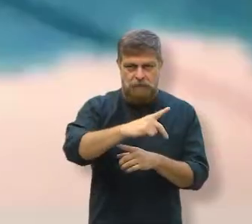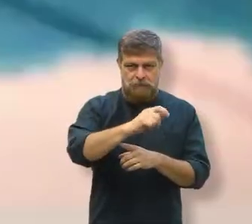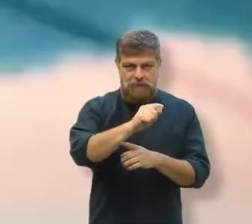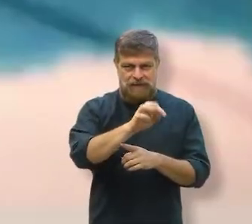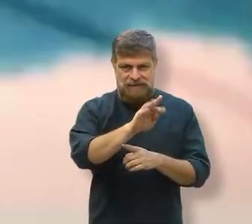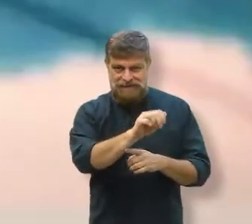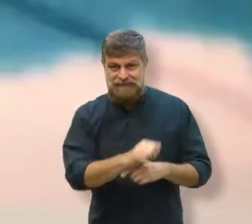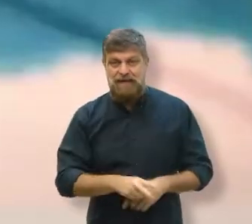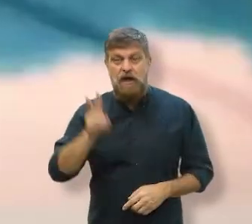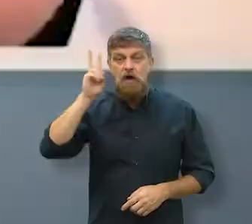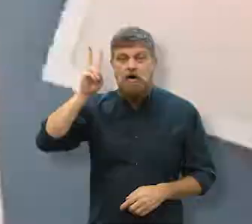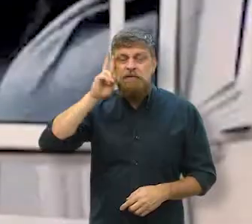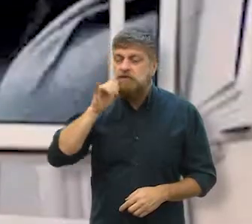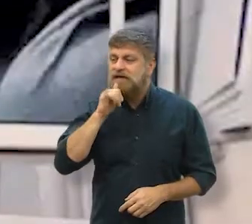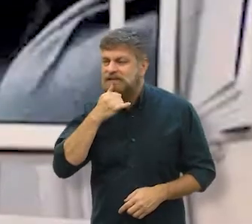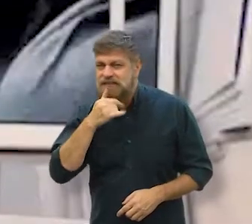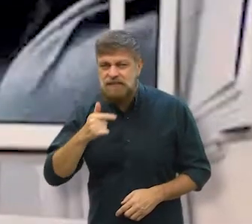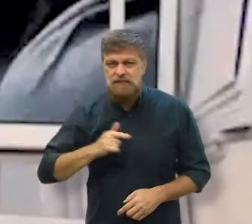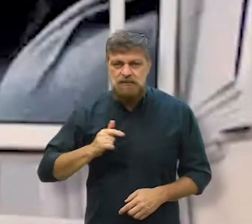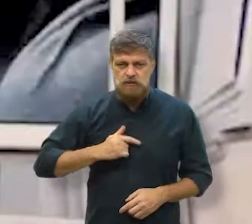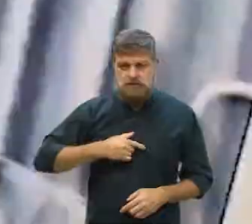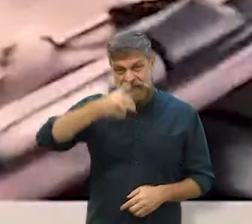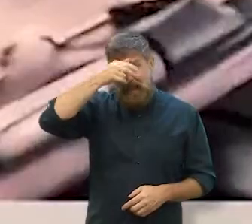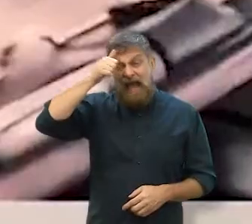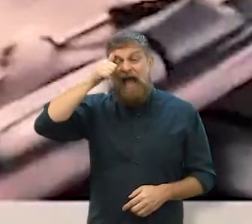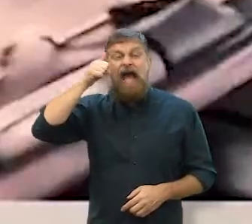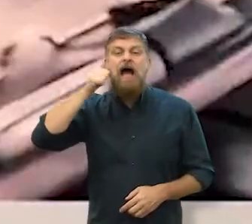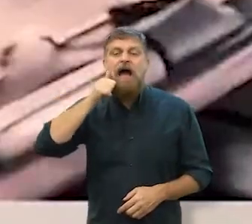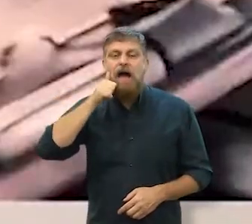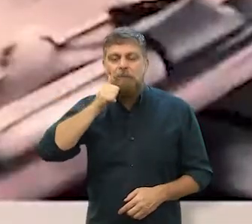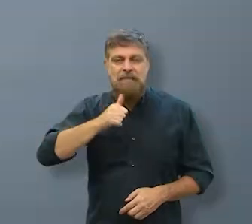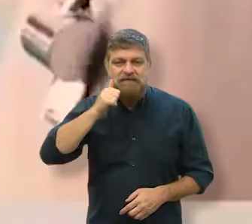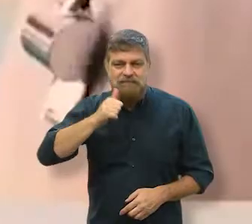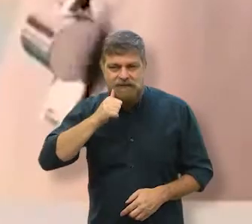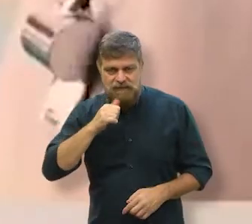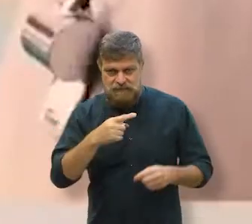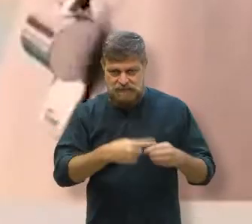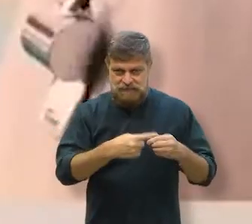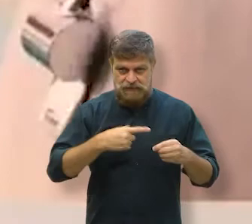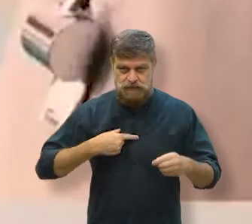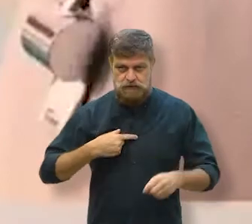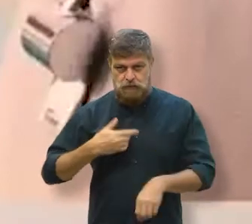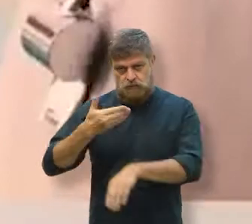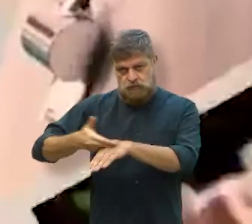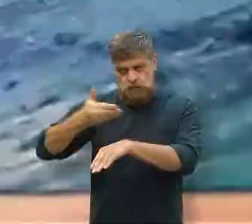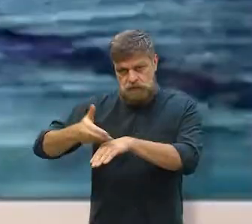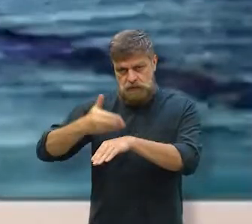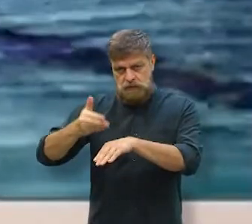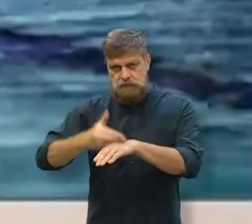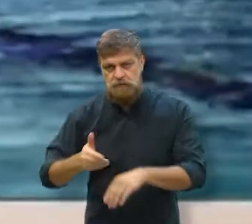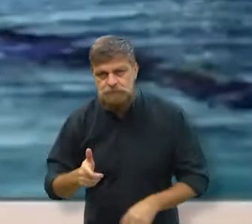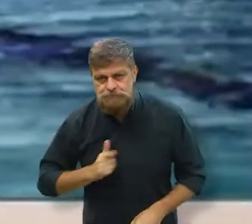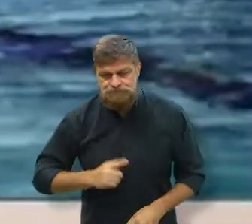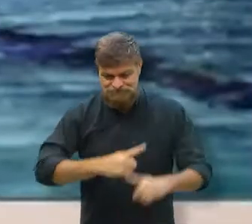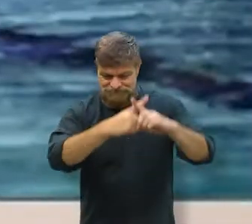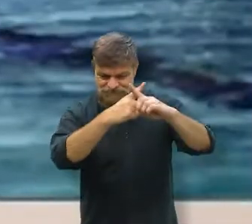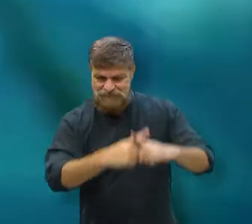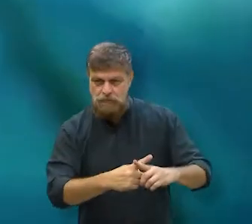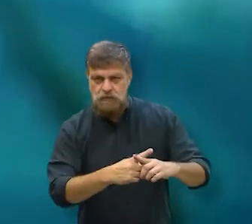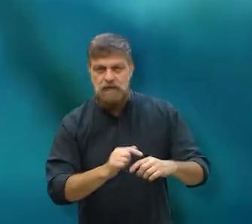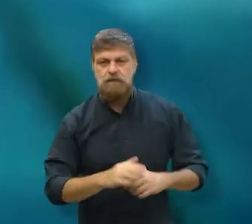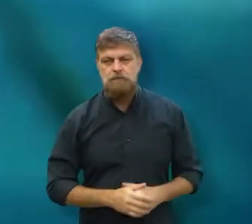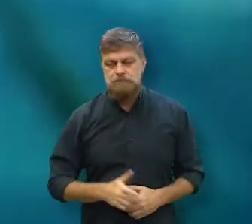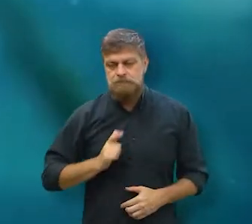Tem também uma história triste envolvendo o Diego Evara, a prefeita da cidade, e o treinador. Ele jurou que um dia ia ganhar os jogos regionais.